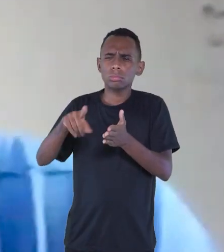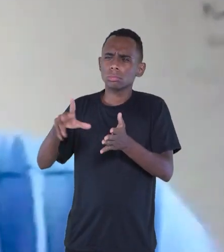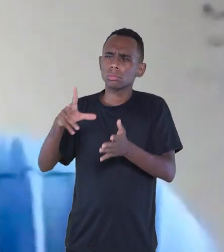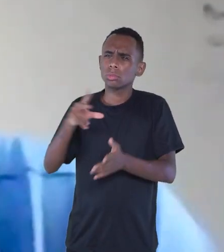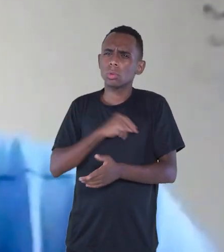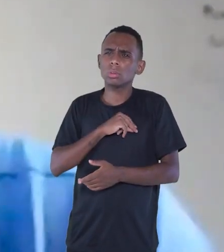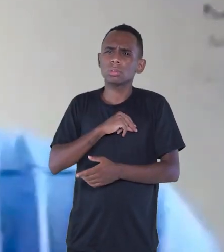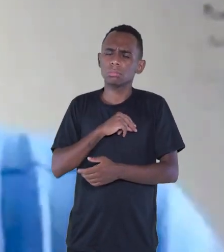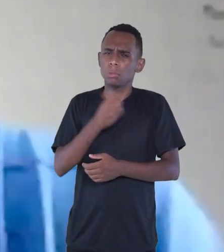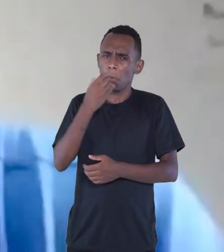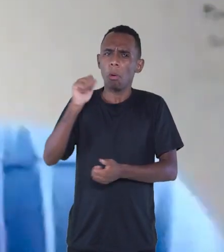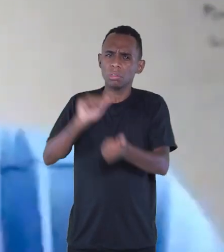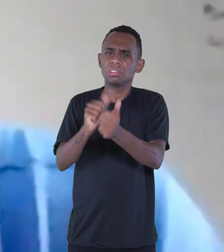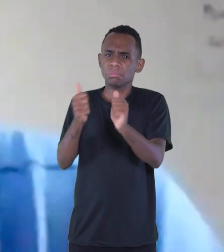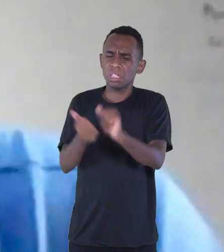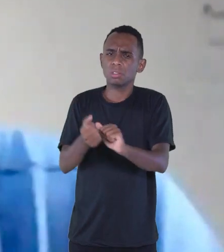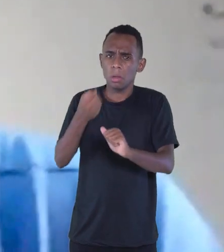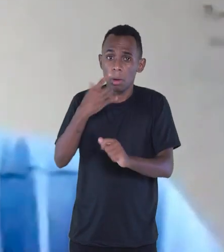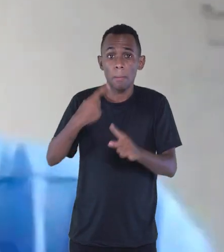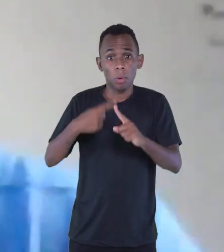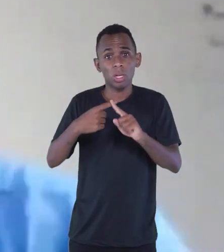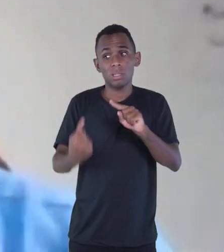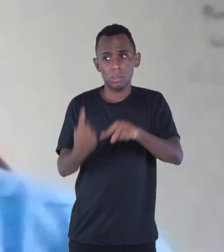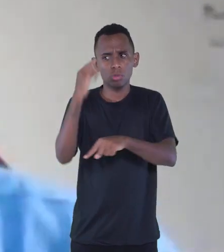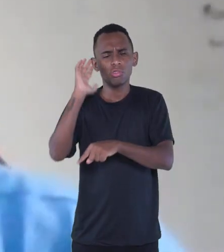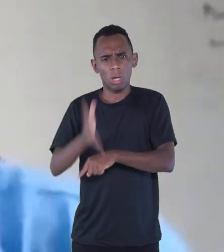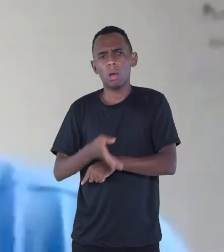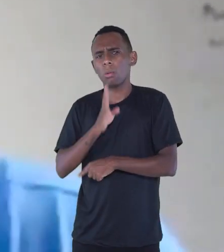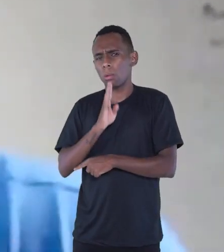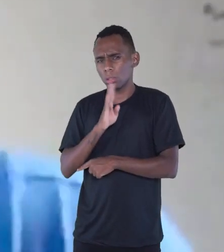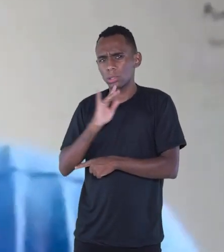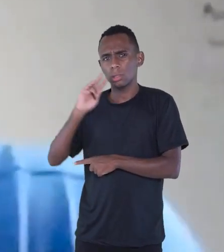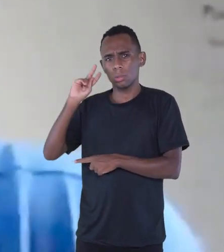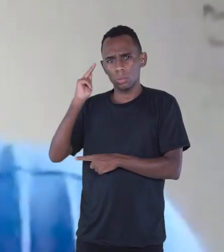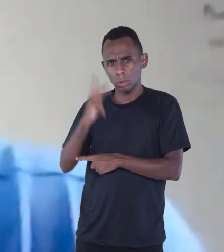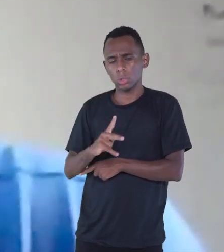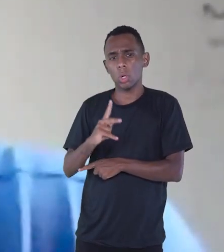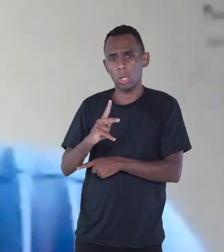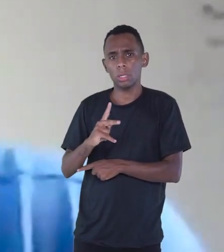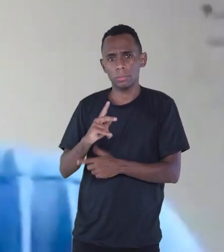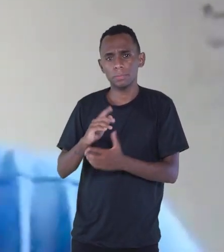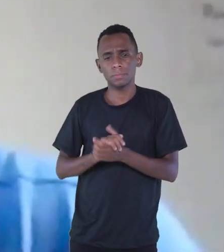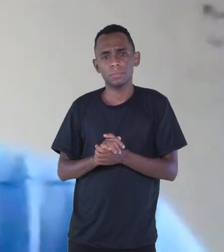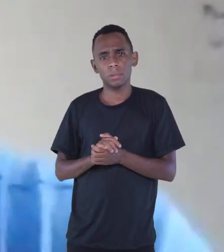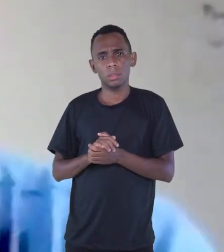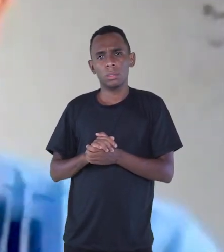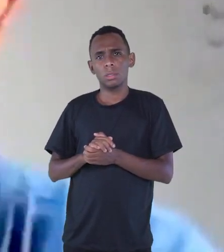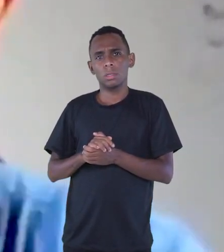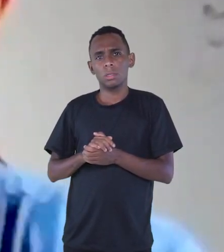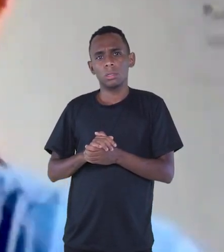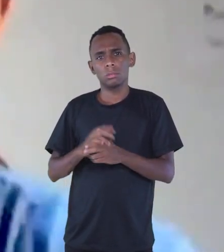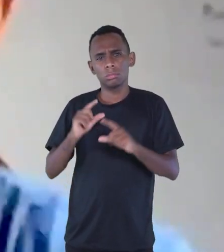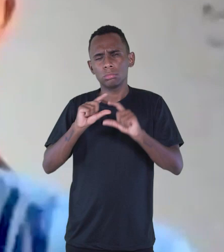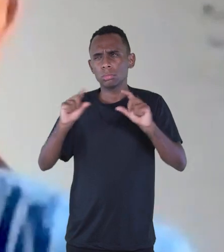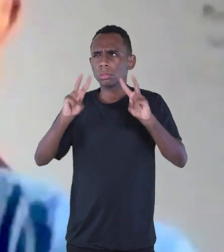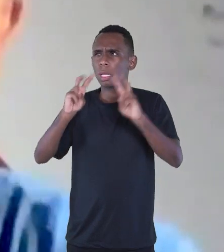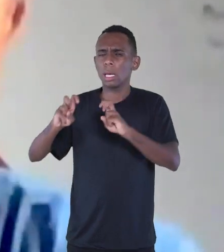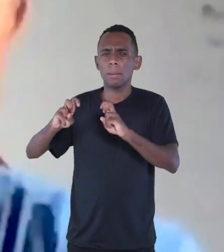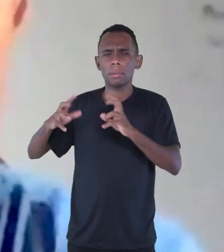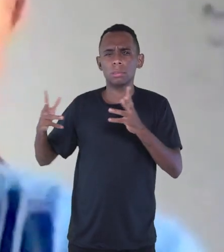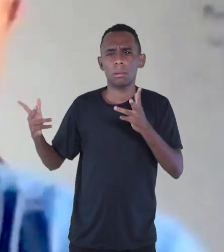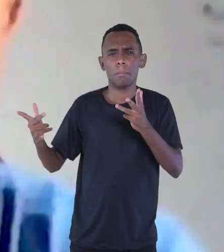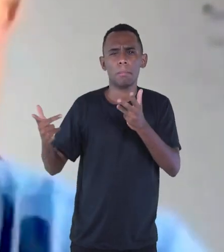legal do João Giló. Eu já conhecia a história do João Giló do livro As Mais Belas Histórias, de Lúcia Casasanto.